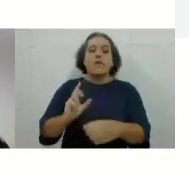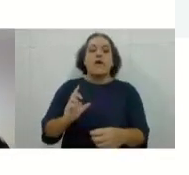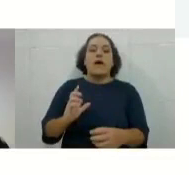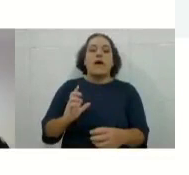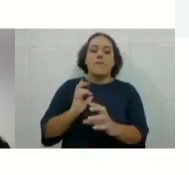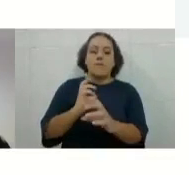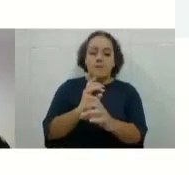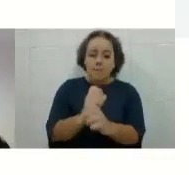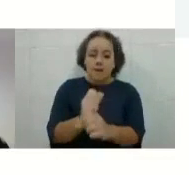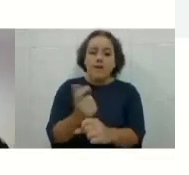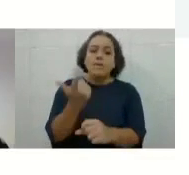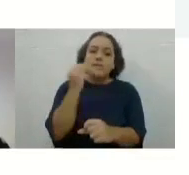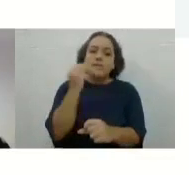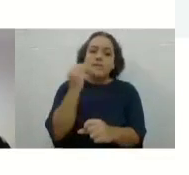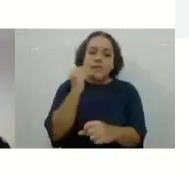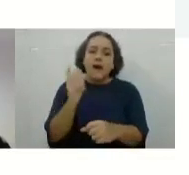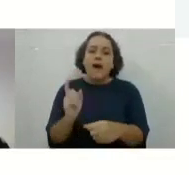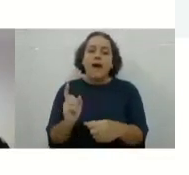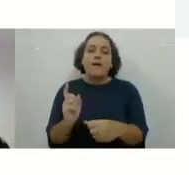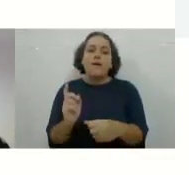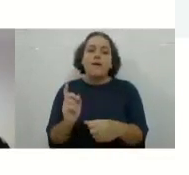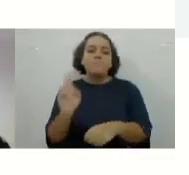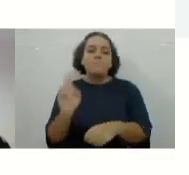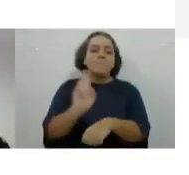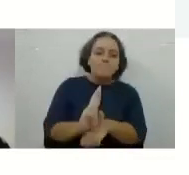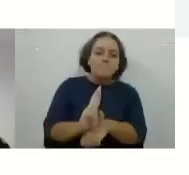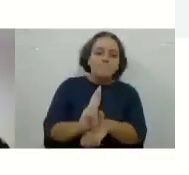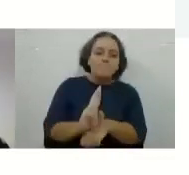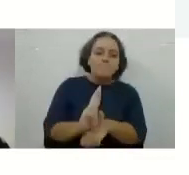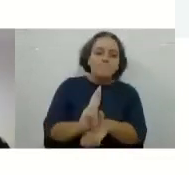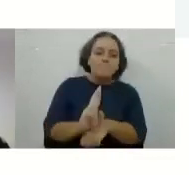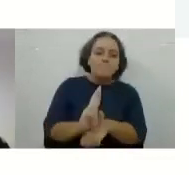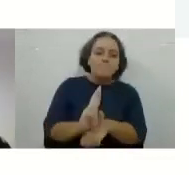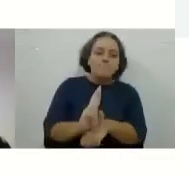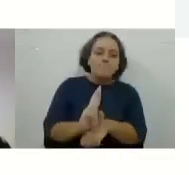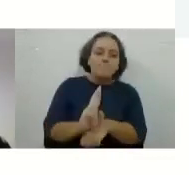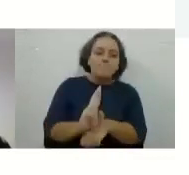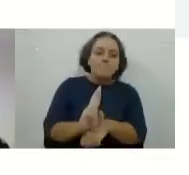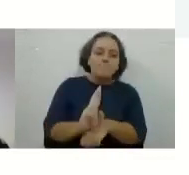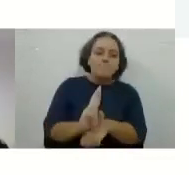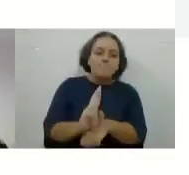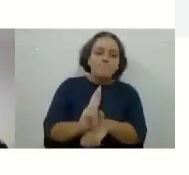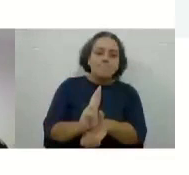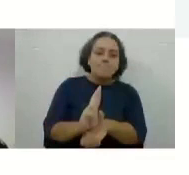É isso. Pode passar. Se ficou dúvida, podem falar.